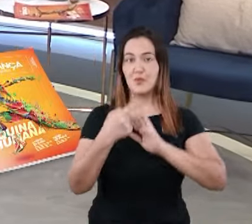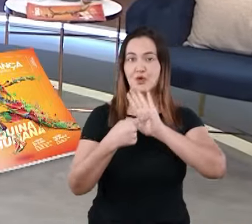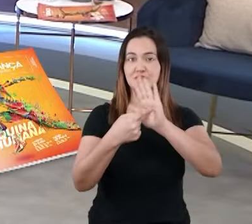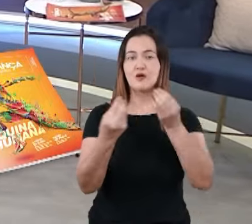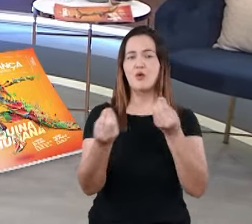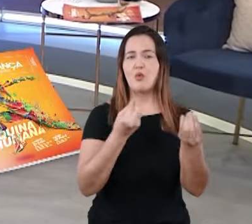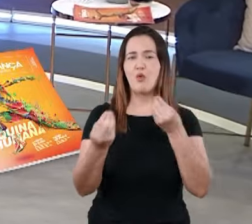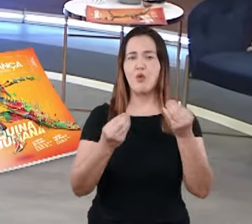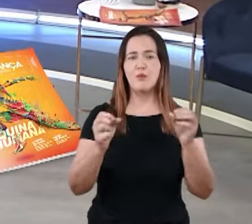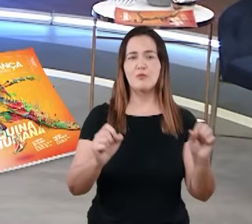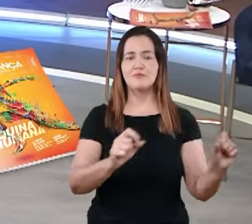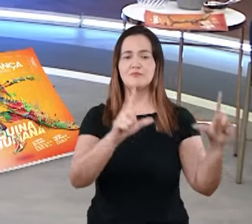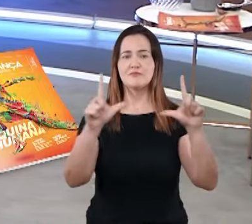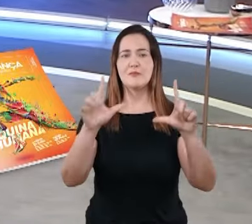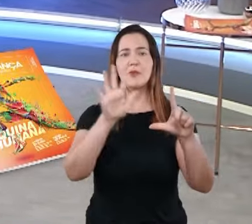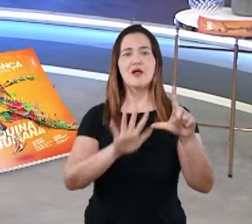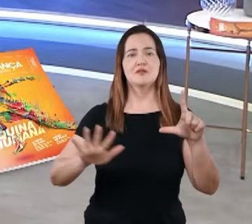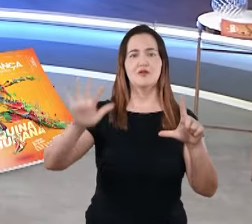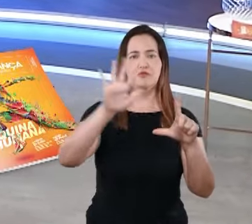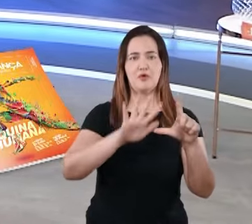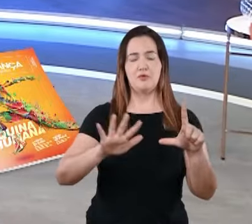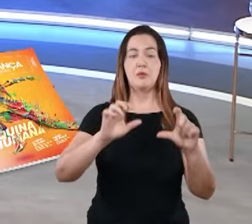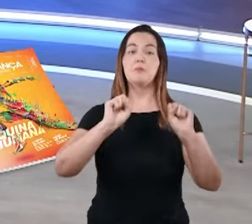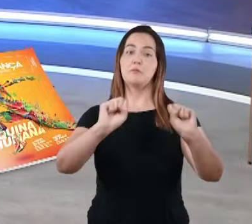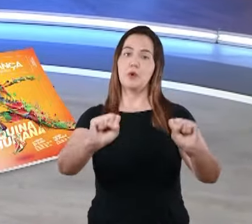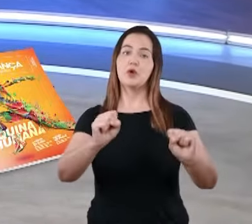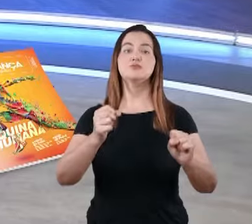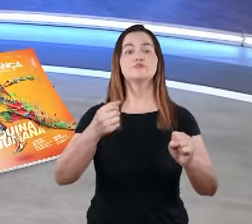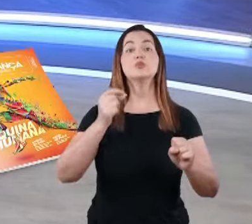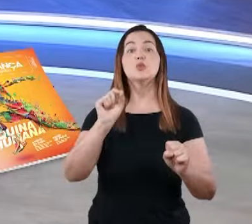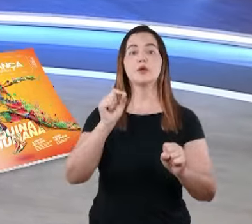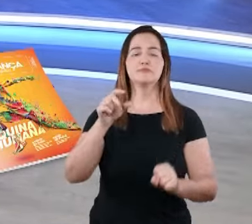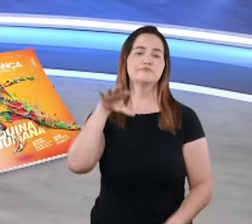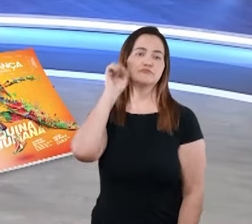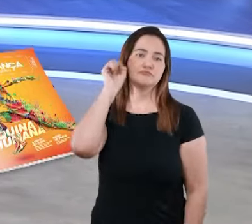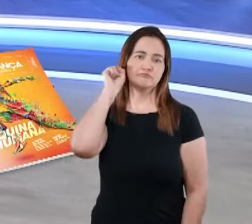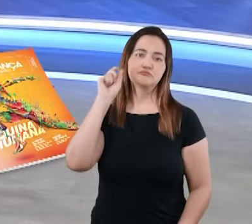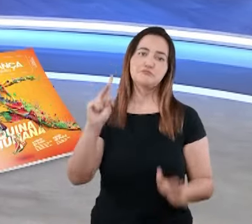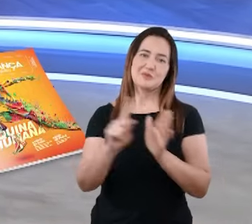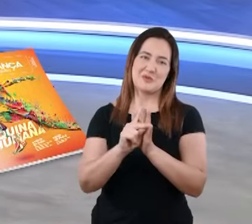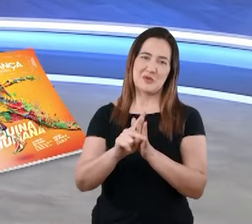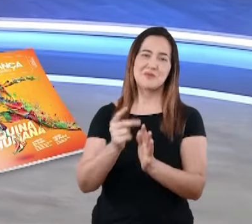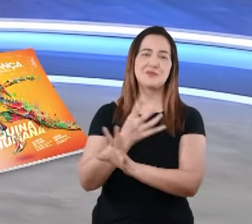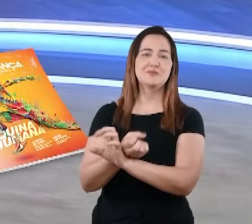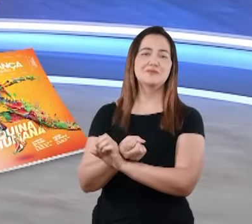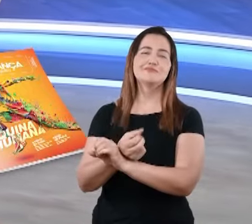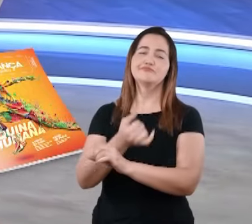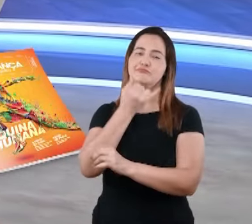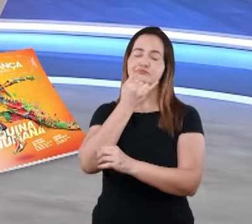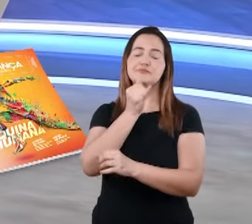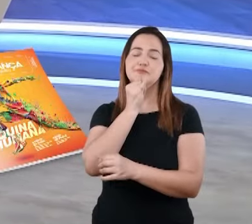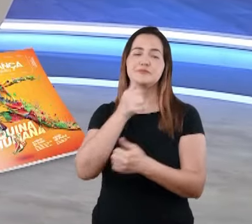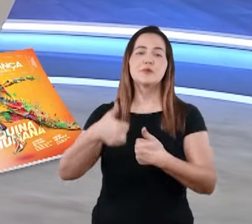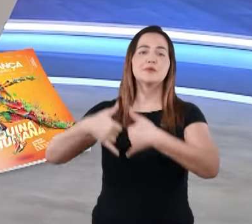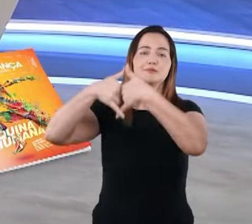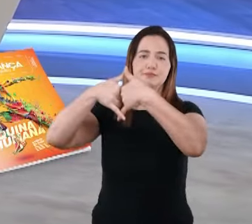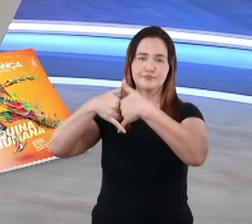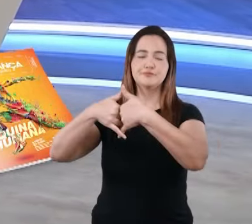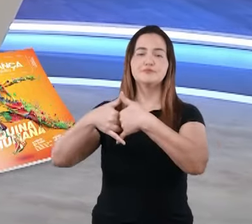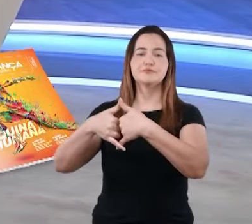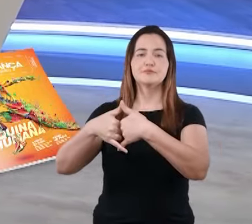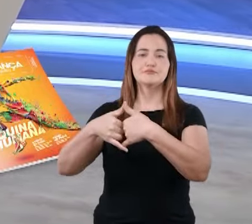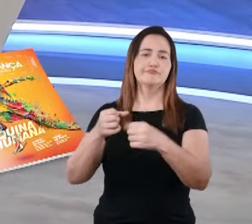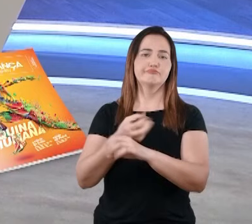lhe mostrar. Mas você pode ligar para nós. O nosso telefone é o seguinte, olha, 12-21-27